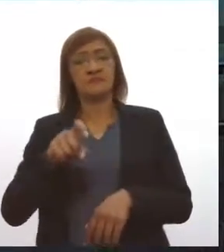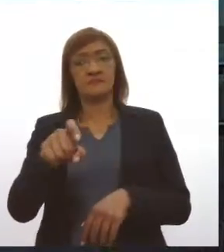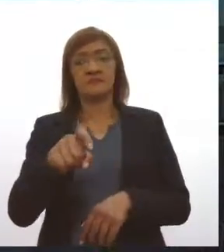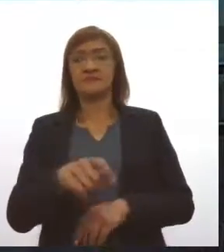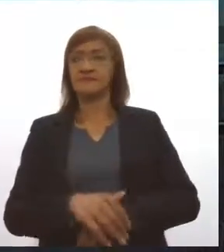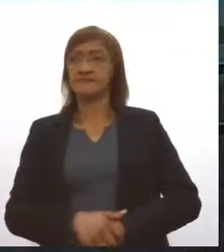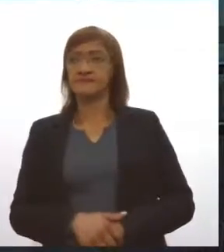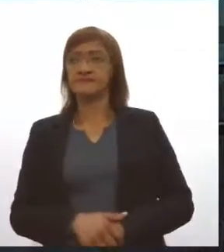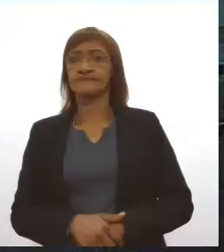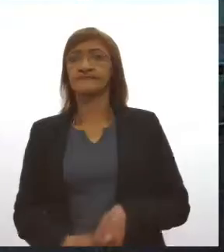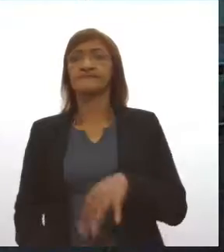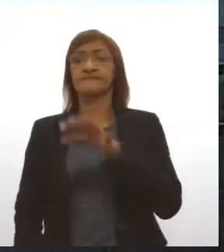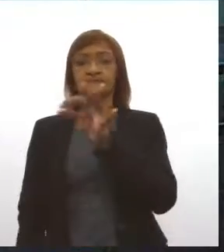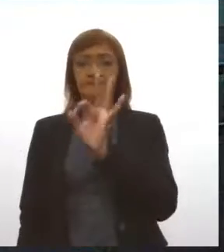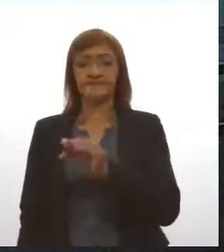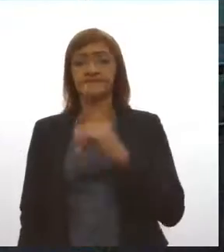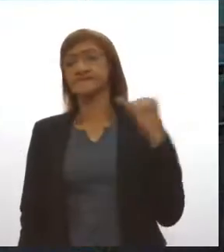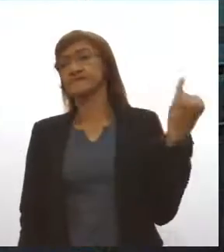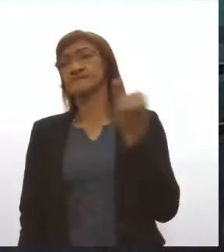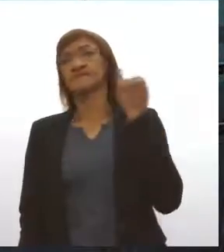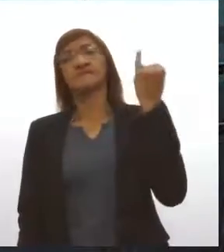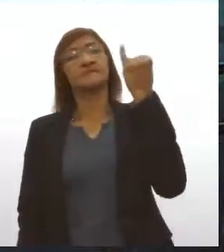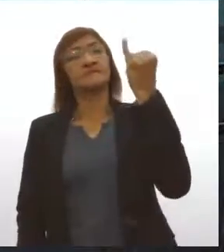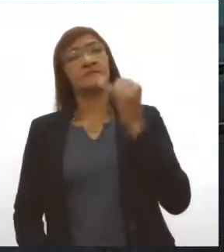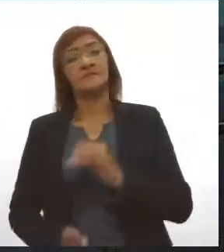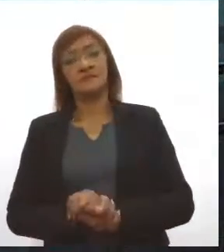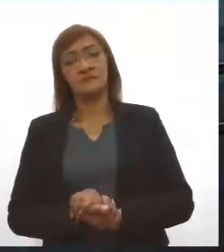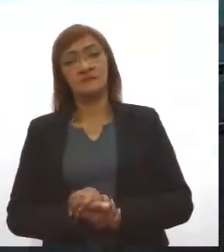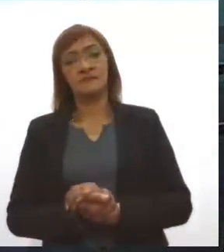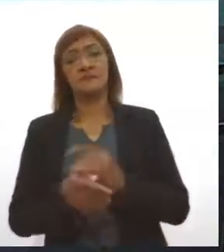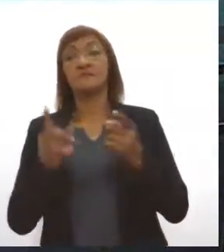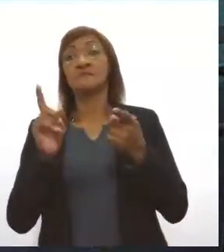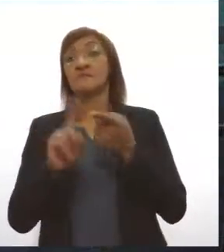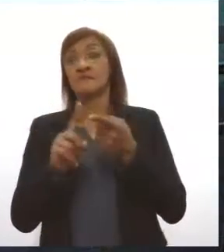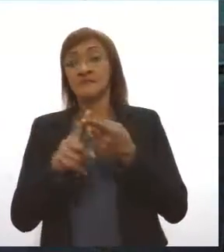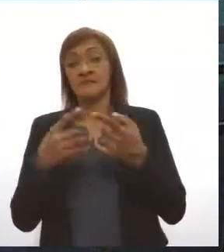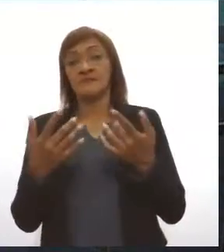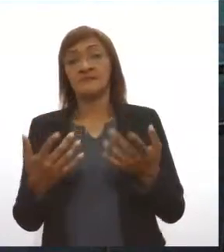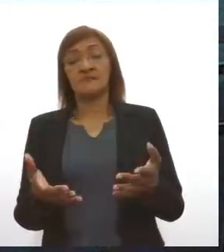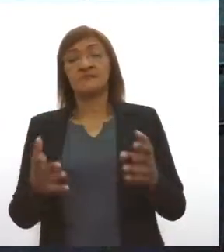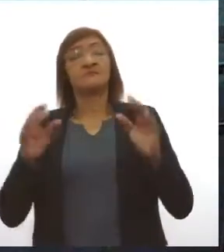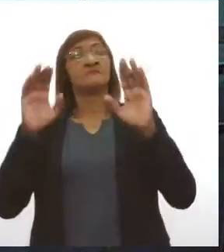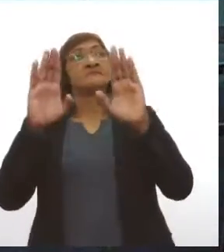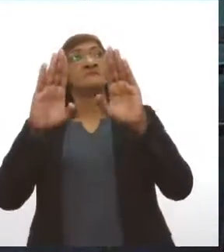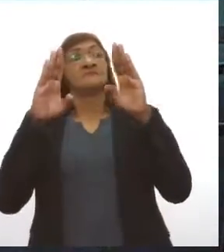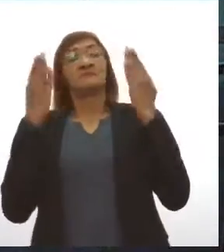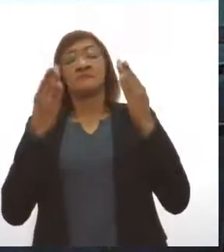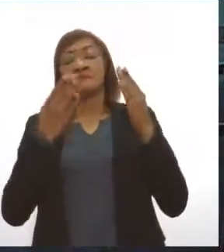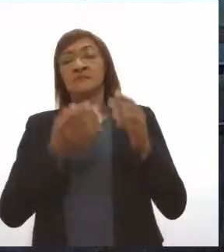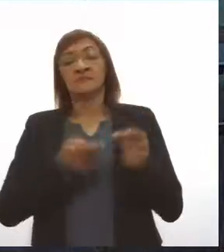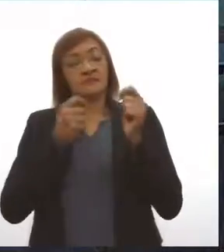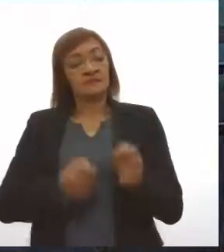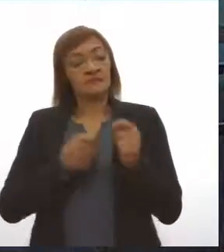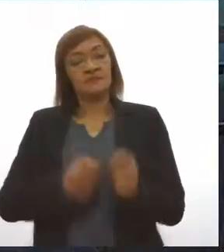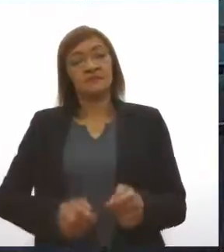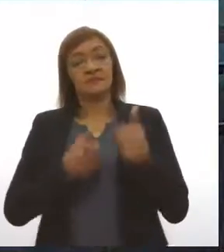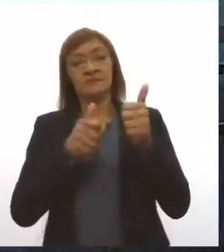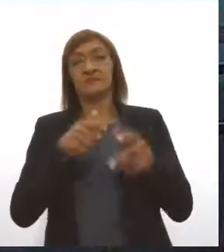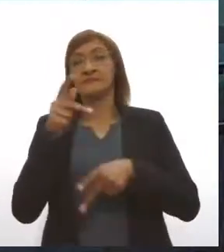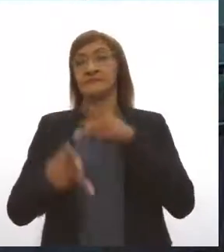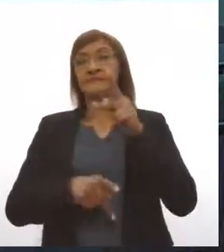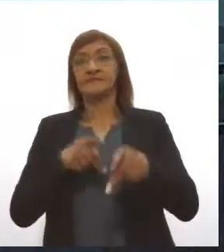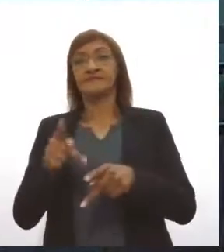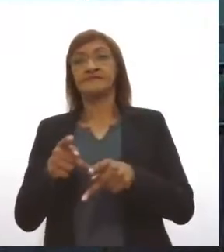Esse checklist aí é fundamental, viu? E olha só, tradicionalmente, durante as festas de fim de ano, as pessoas vão às ruas, né, ao